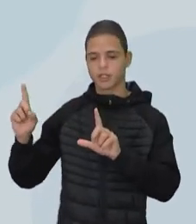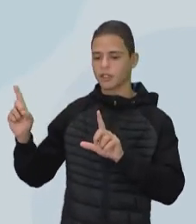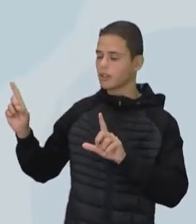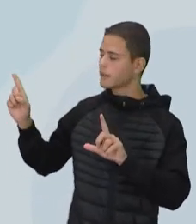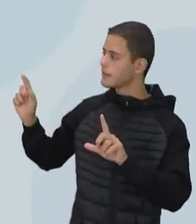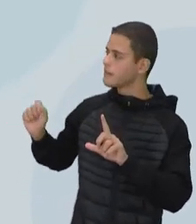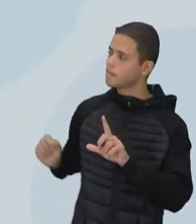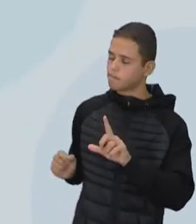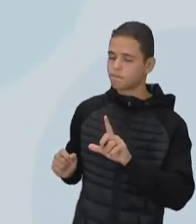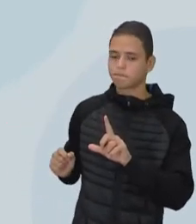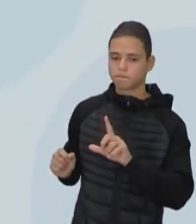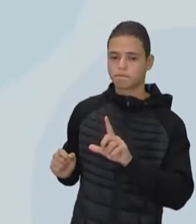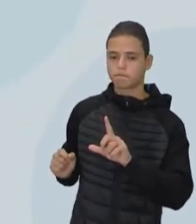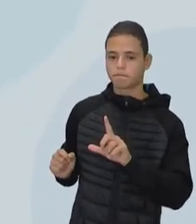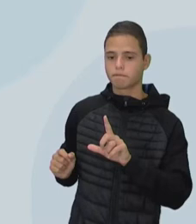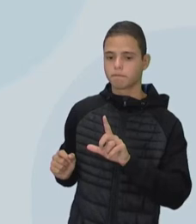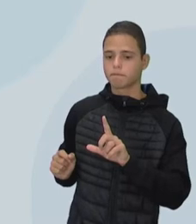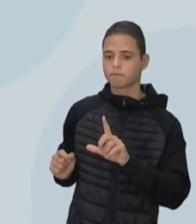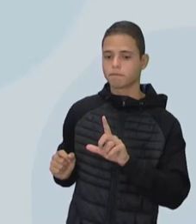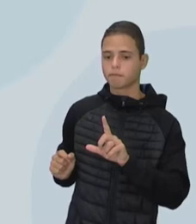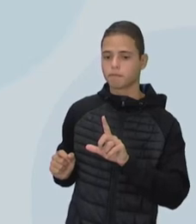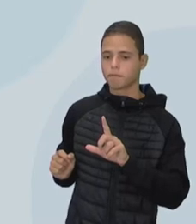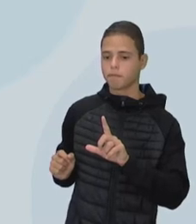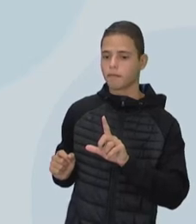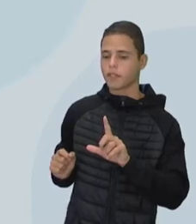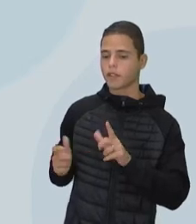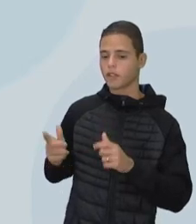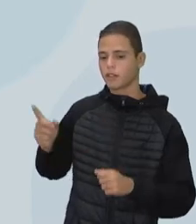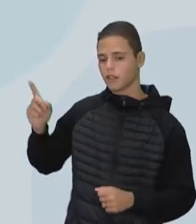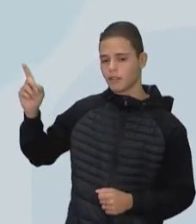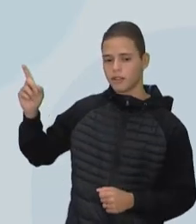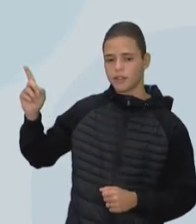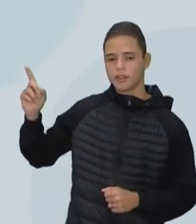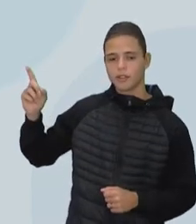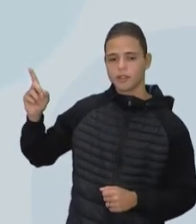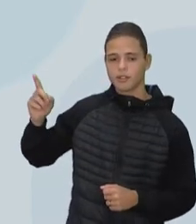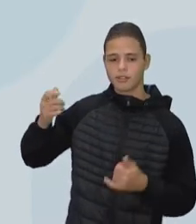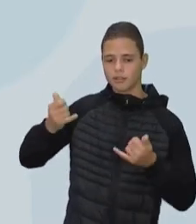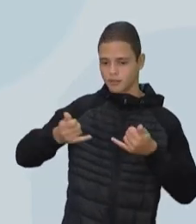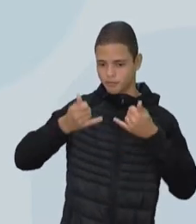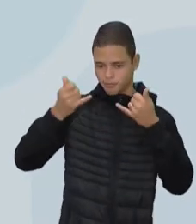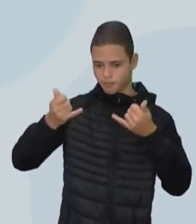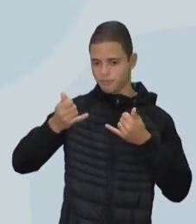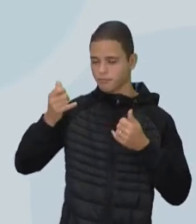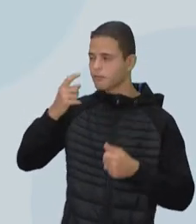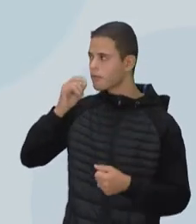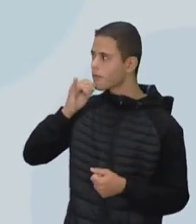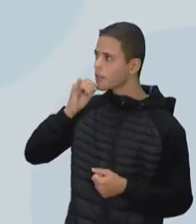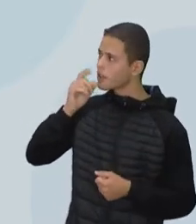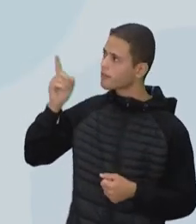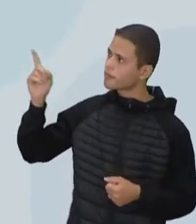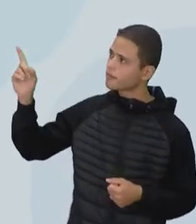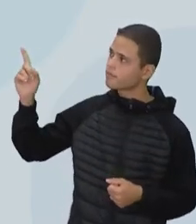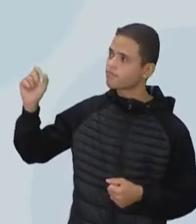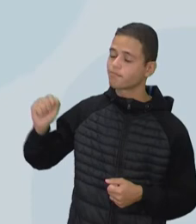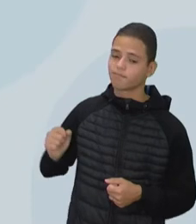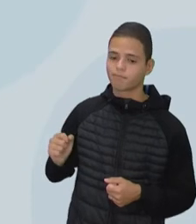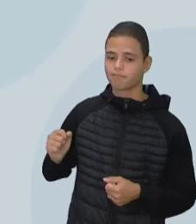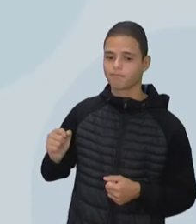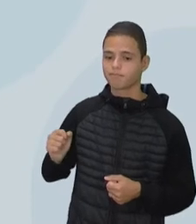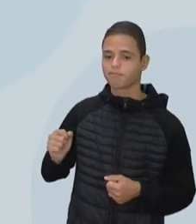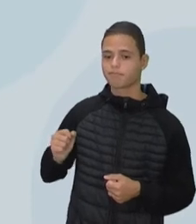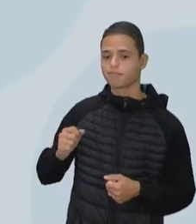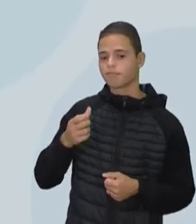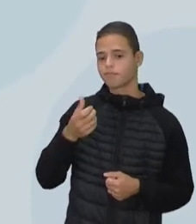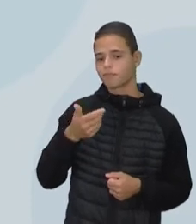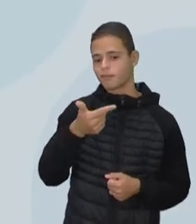subutilização segundo o nível de instrução, né? Então, nós estamos vendo, por exemplo, que